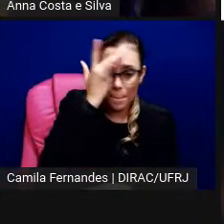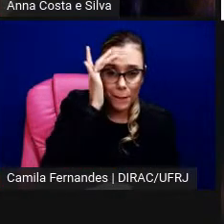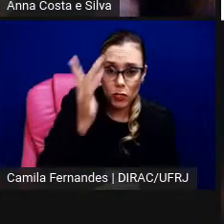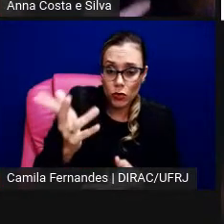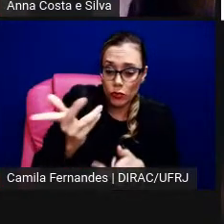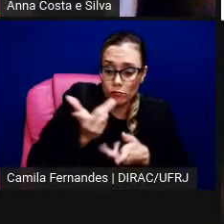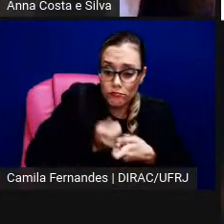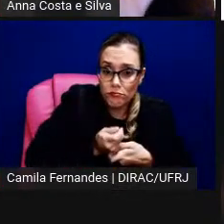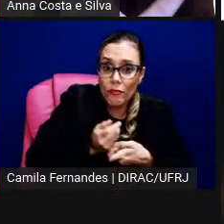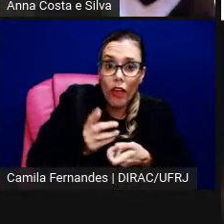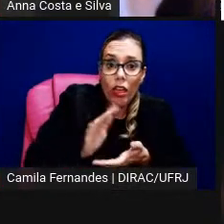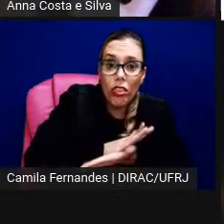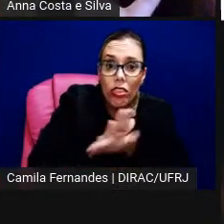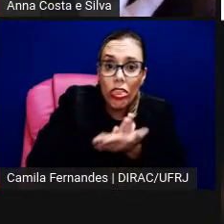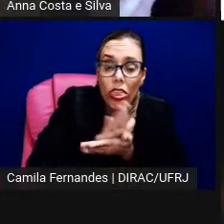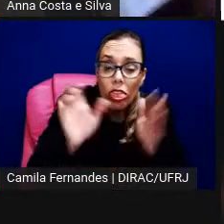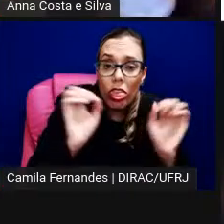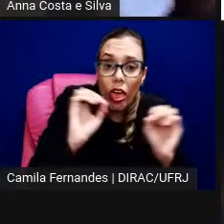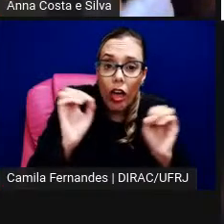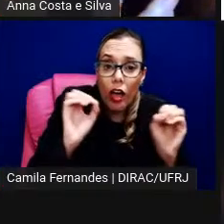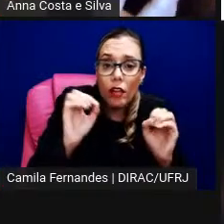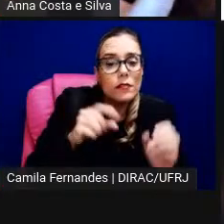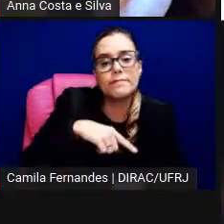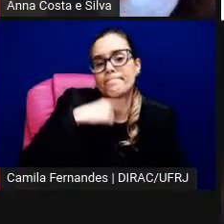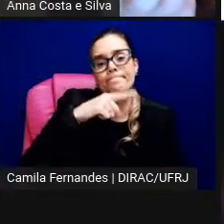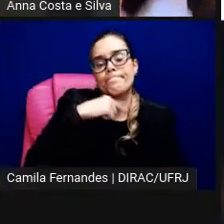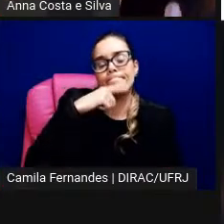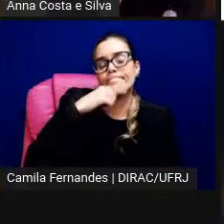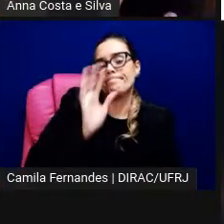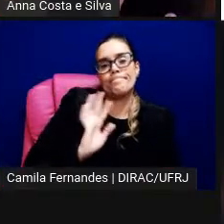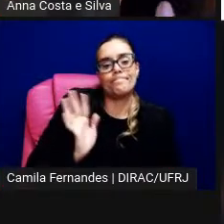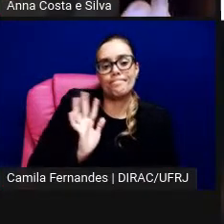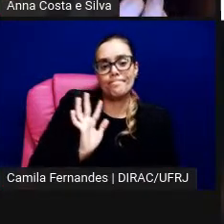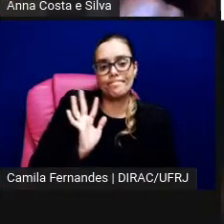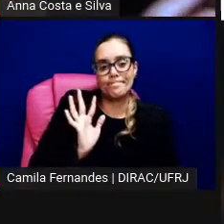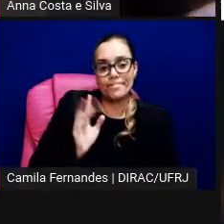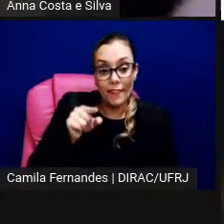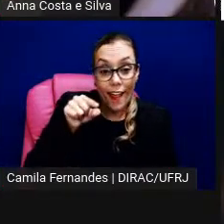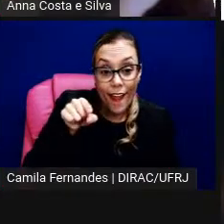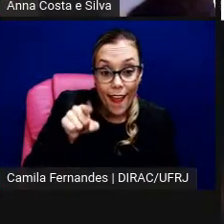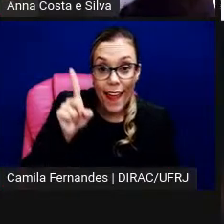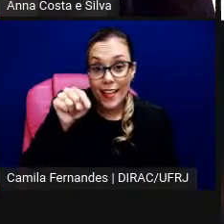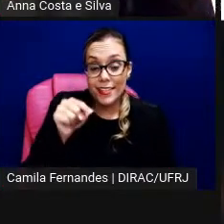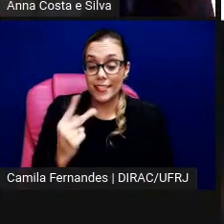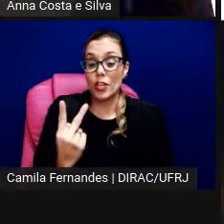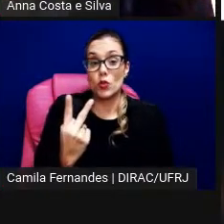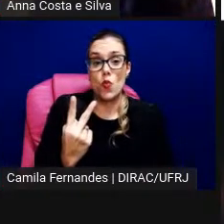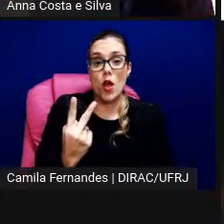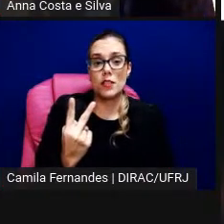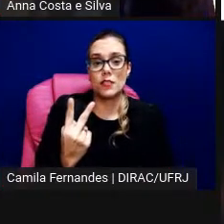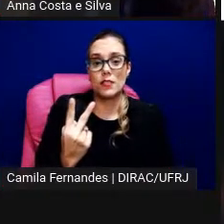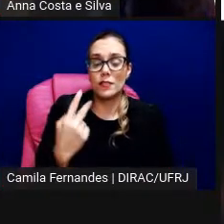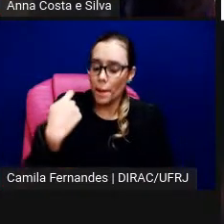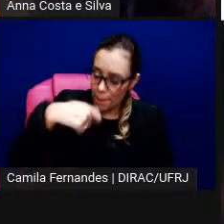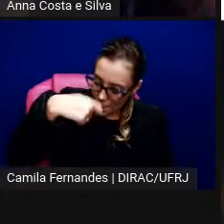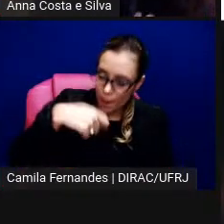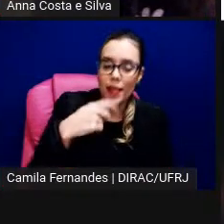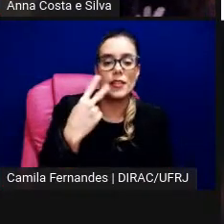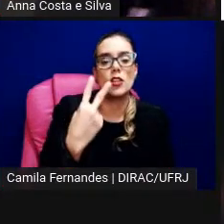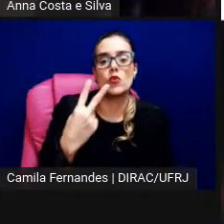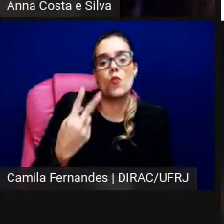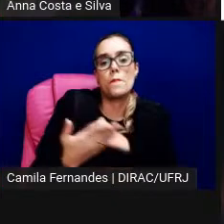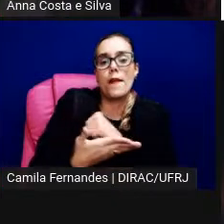Então, é uma obra que ela existia ali, no que há ali entre aquelas duas pessoas. E era muito legal também poder